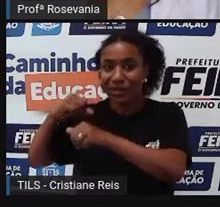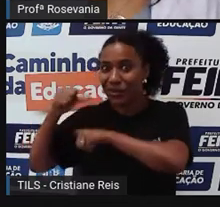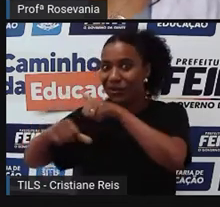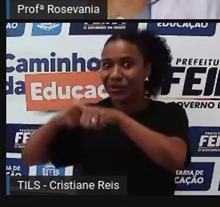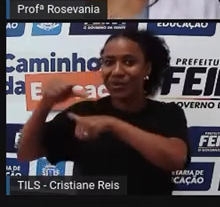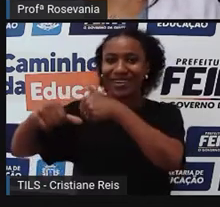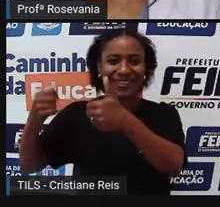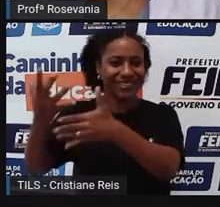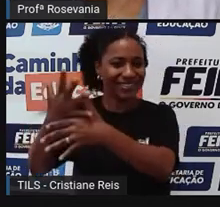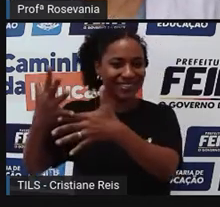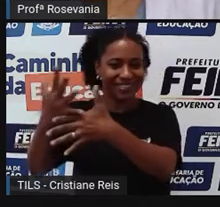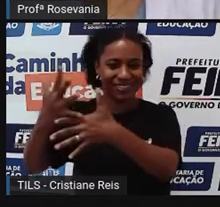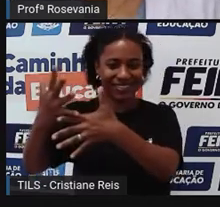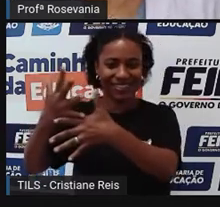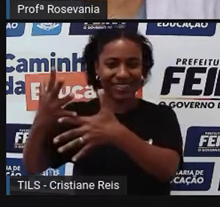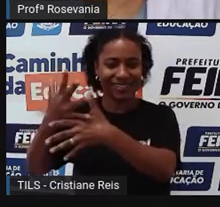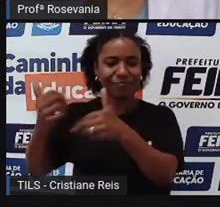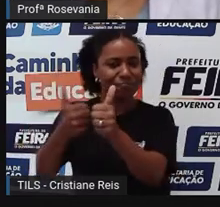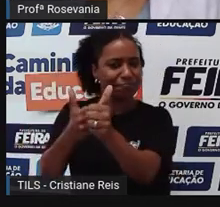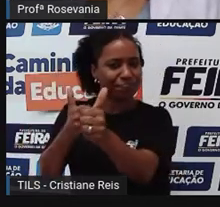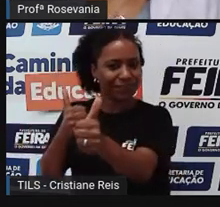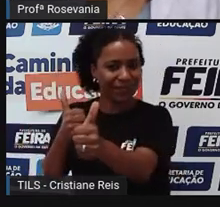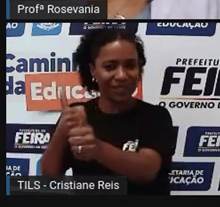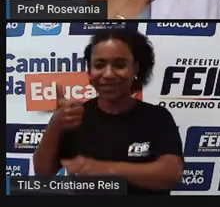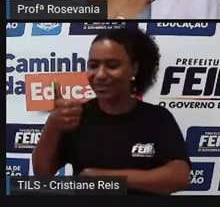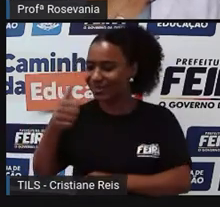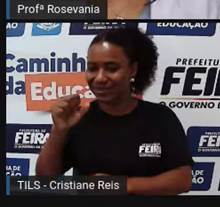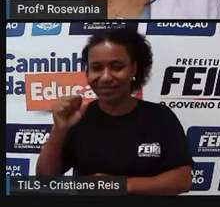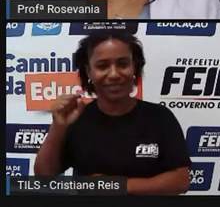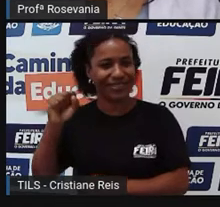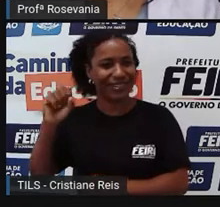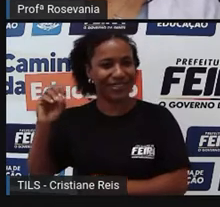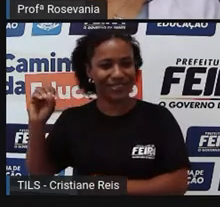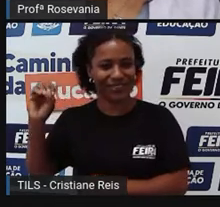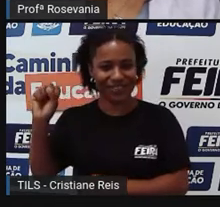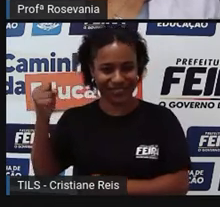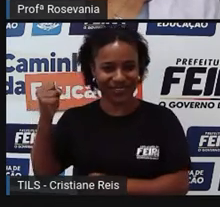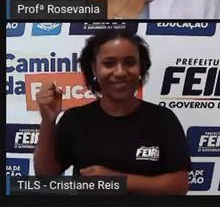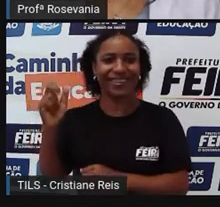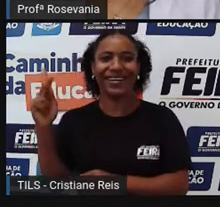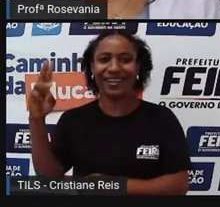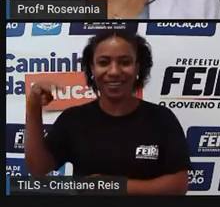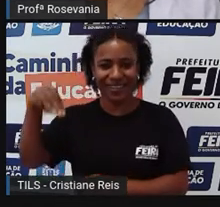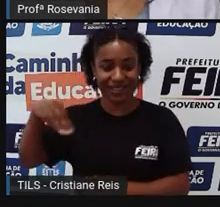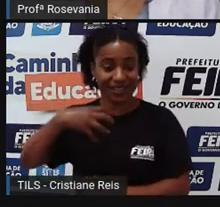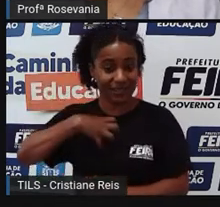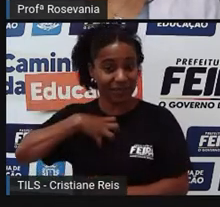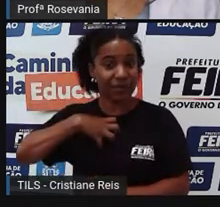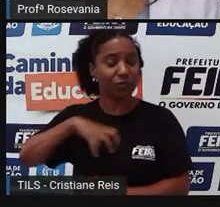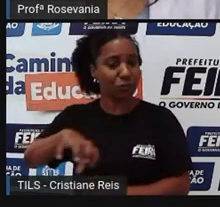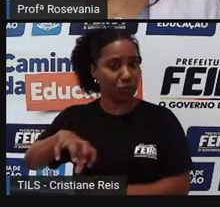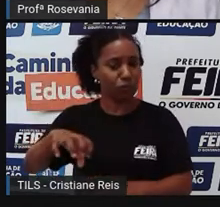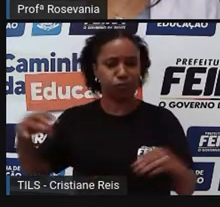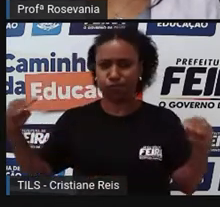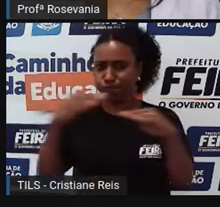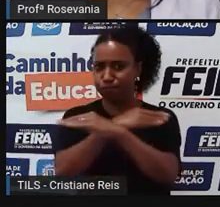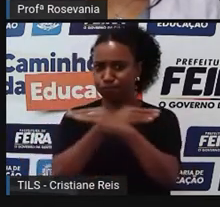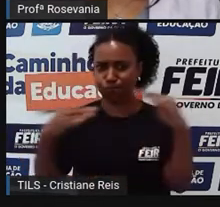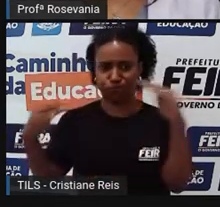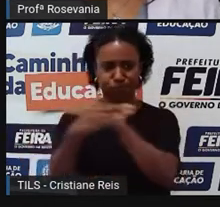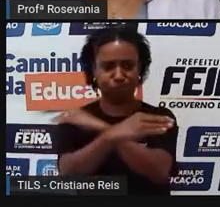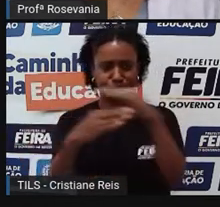108 quilômetros de Salvador. Com o maior entroncamento rodoviário do interior, por aqui muita gente